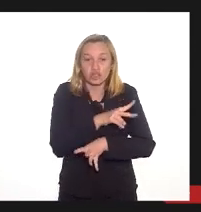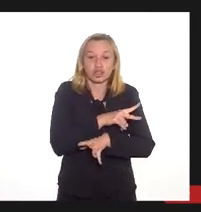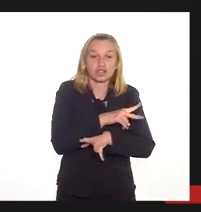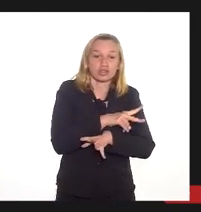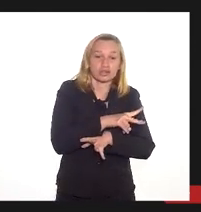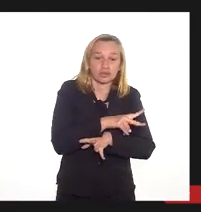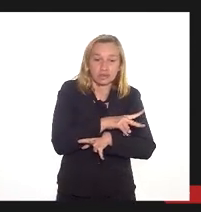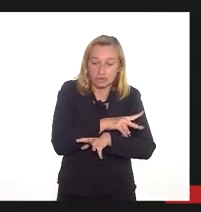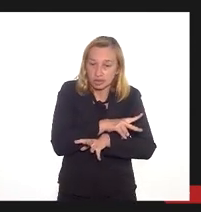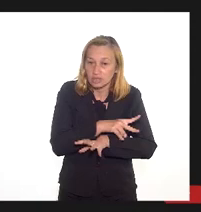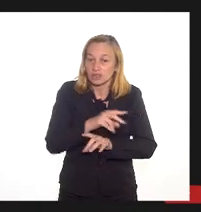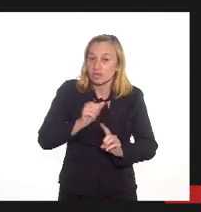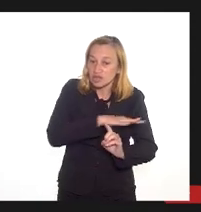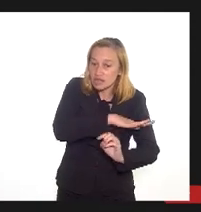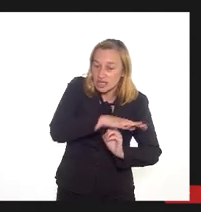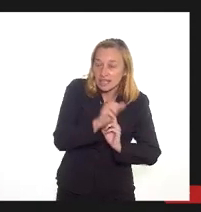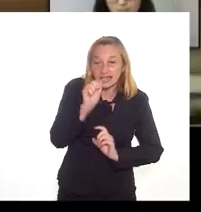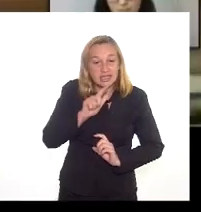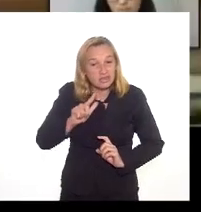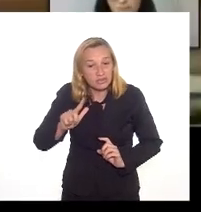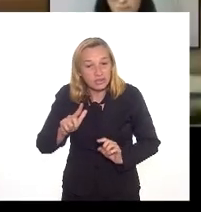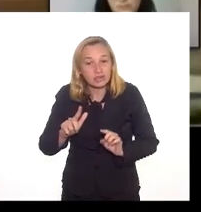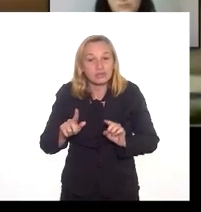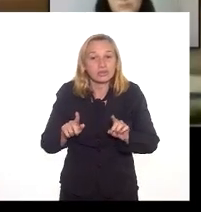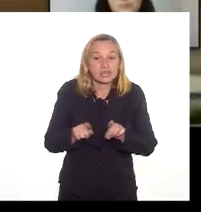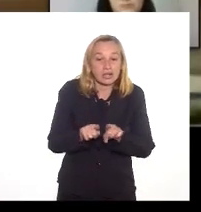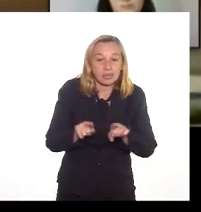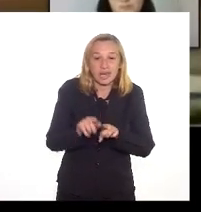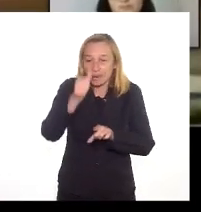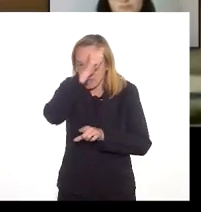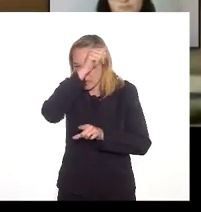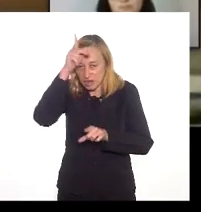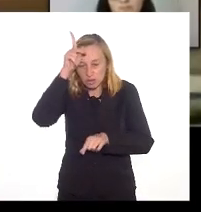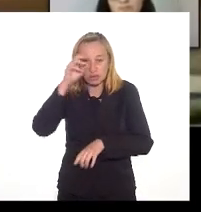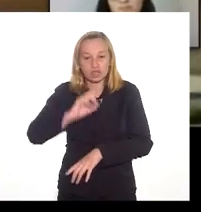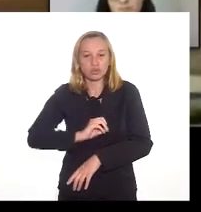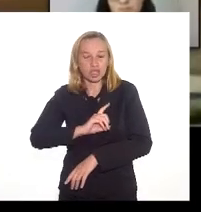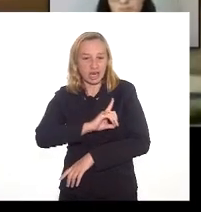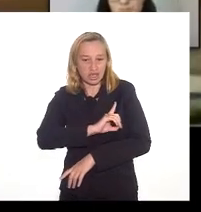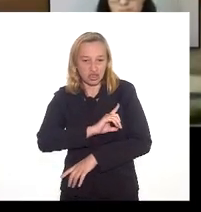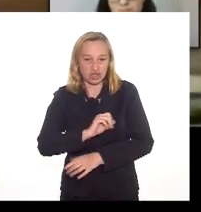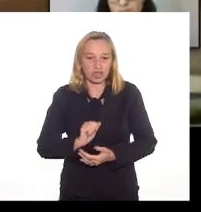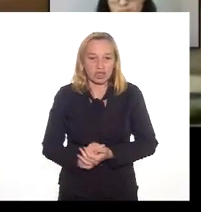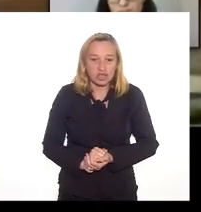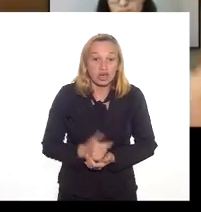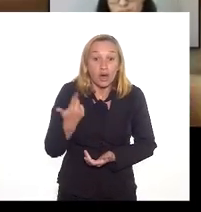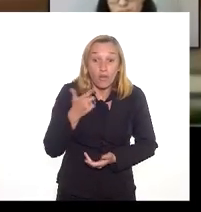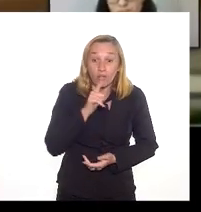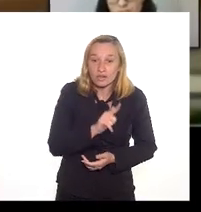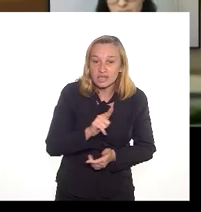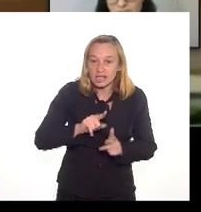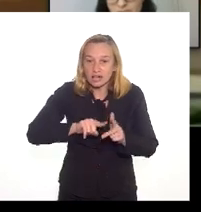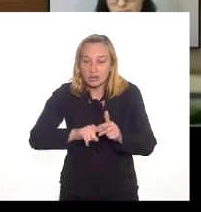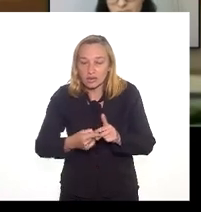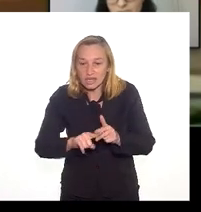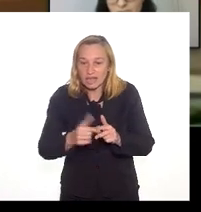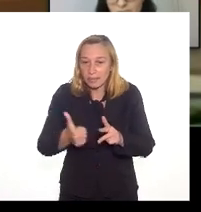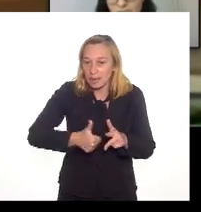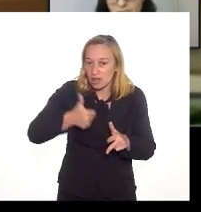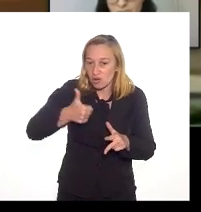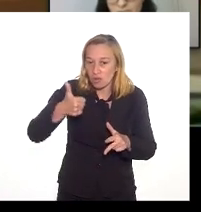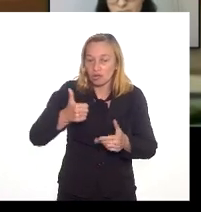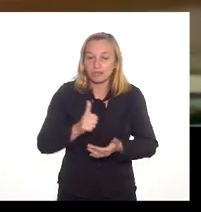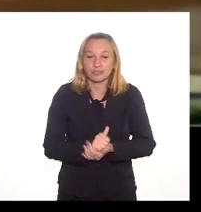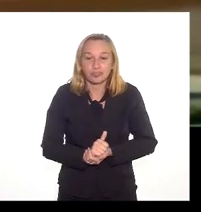a sociedade civil e com a Prefeitura de Duque de Caxias para que a gente consiga ajustar procedimentos